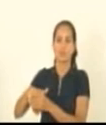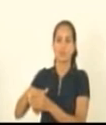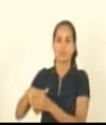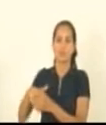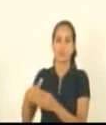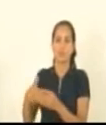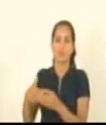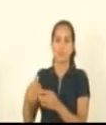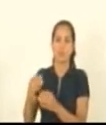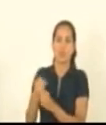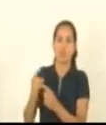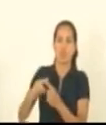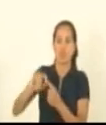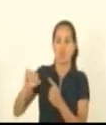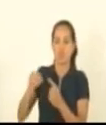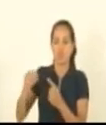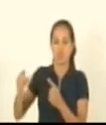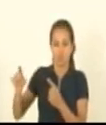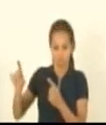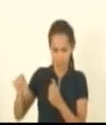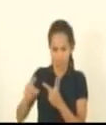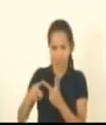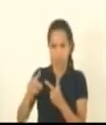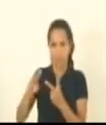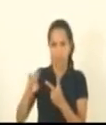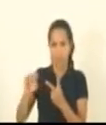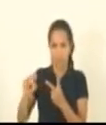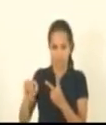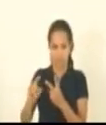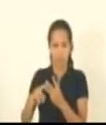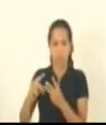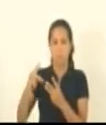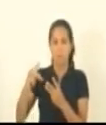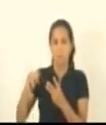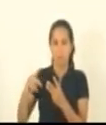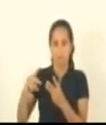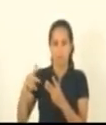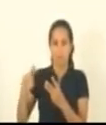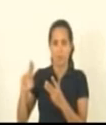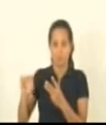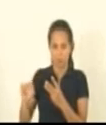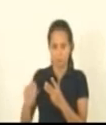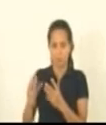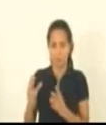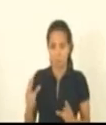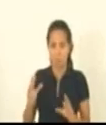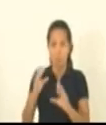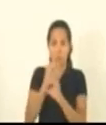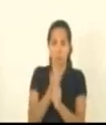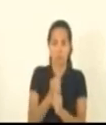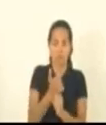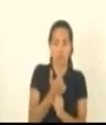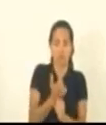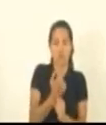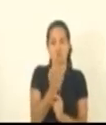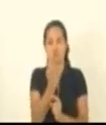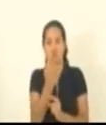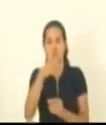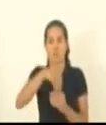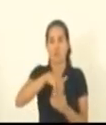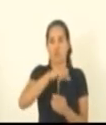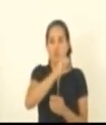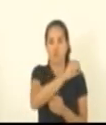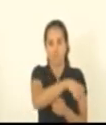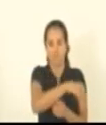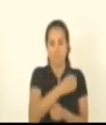deputado José Esmeraldo, deputado Bispo Alves e deputado Pablo Moribeck somando 21 votos sim, 6 não,